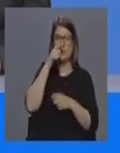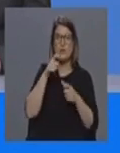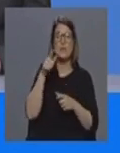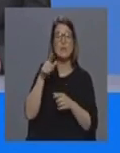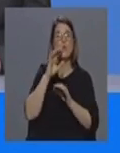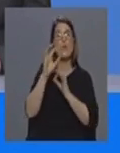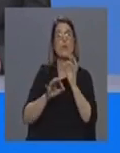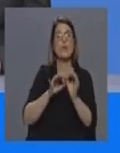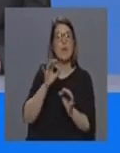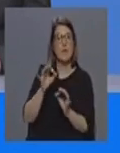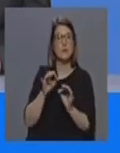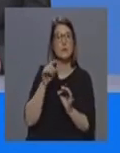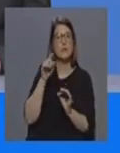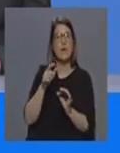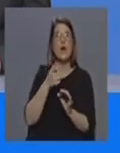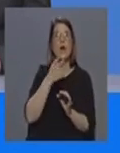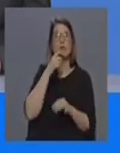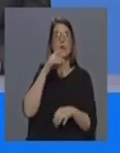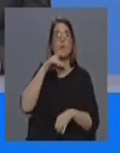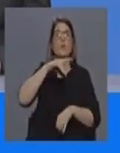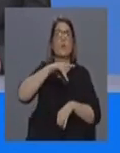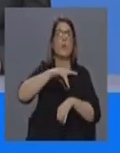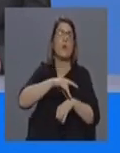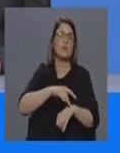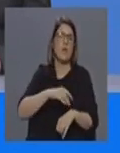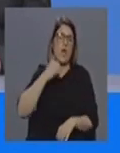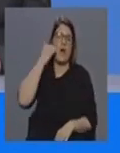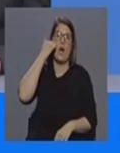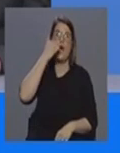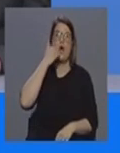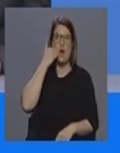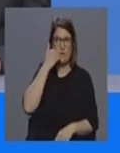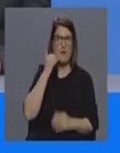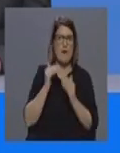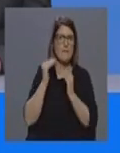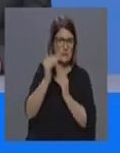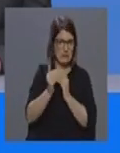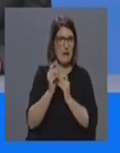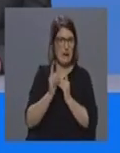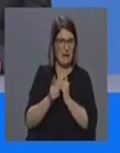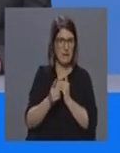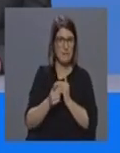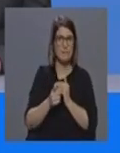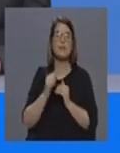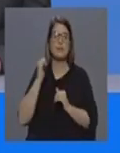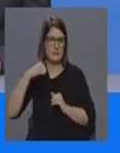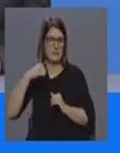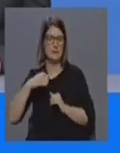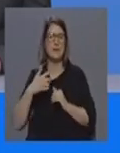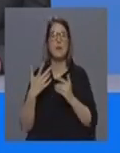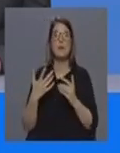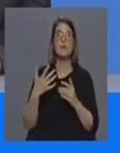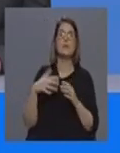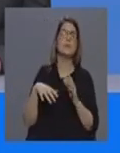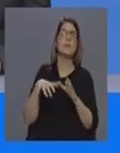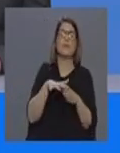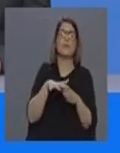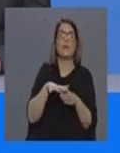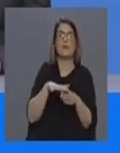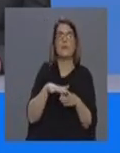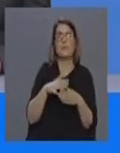de cuidados quando a doença atingir um estado de gravidade mais avançado ou seja em condições digamos assim